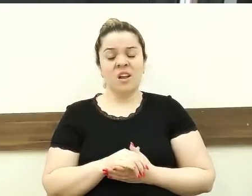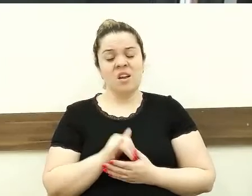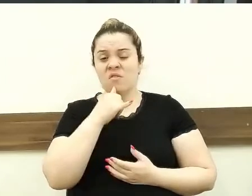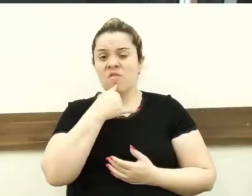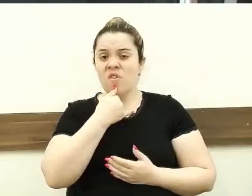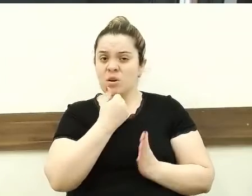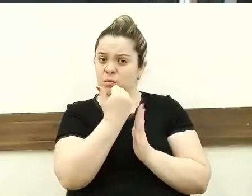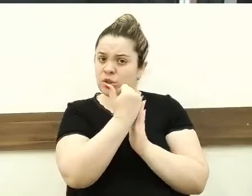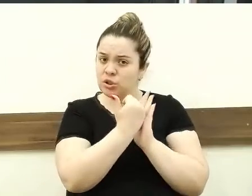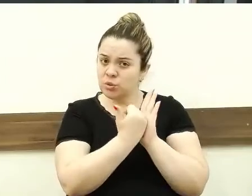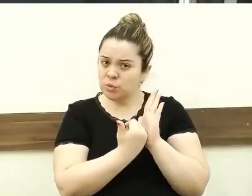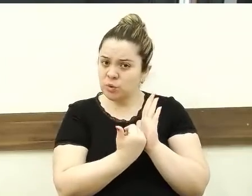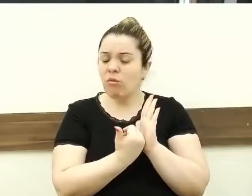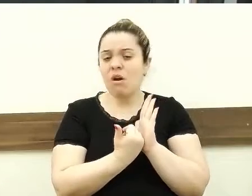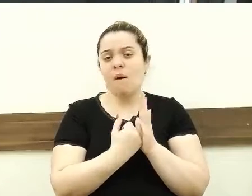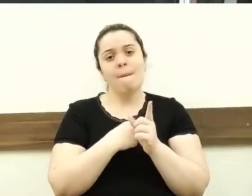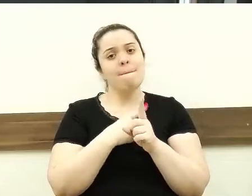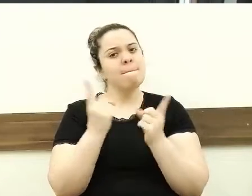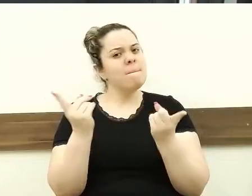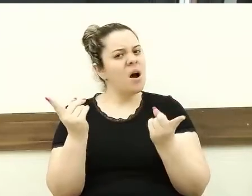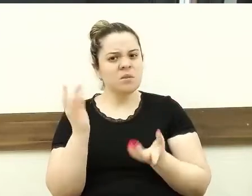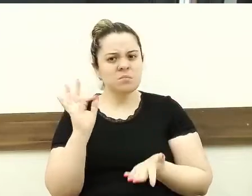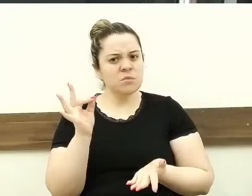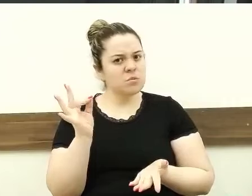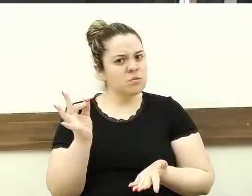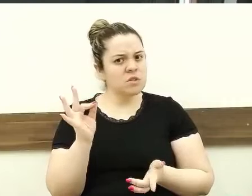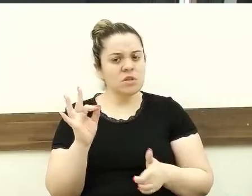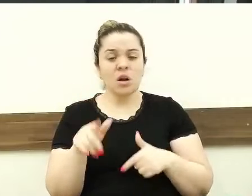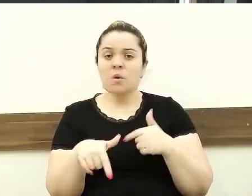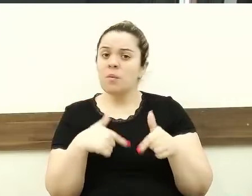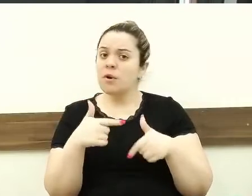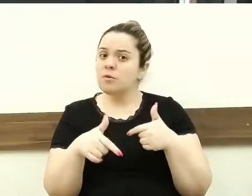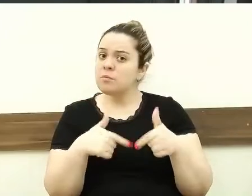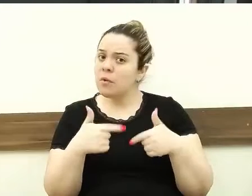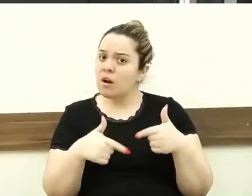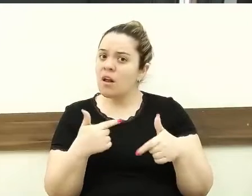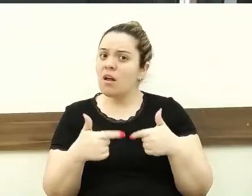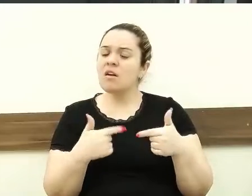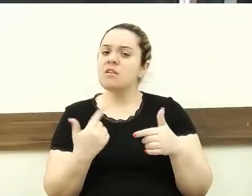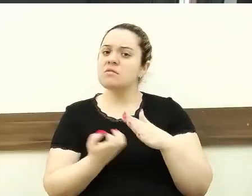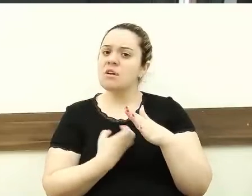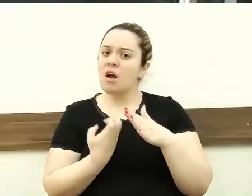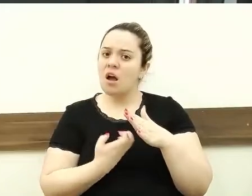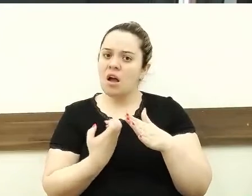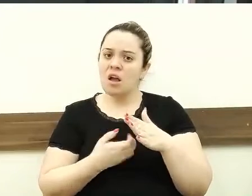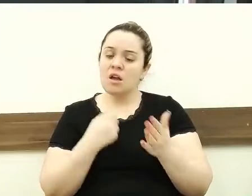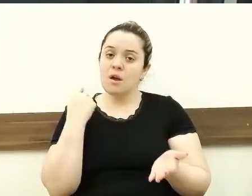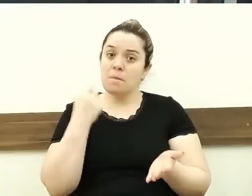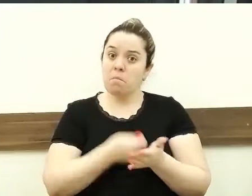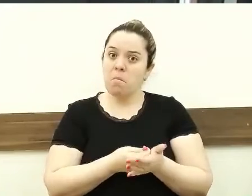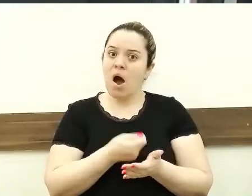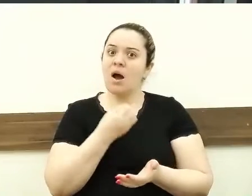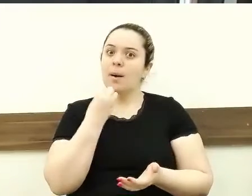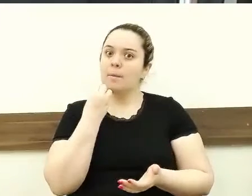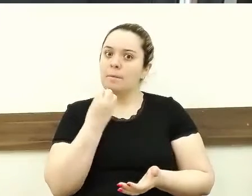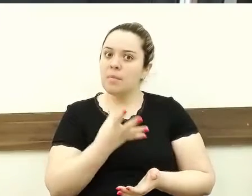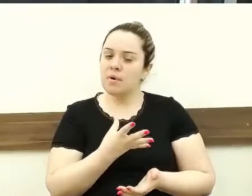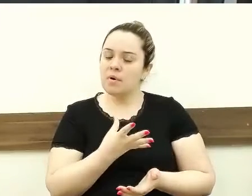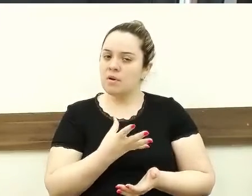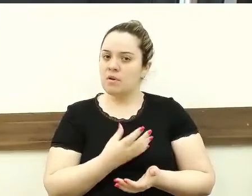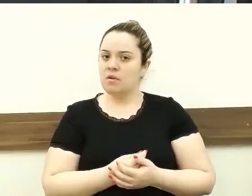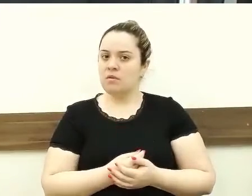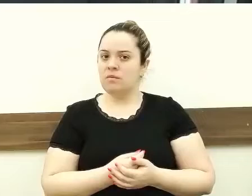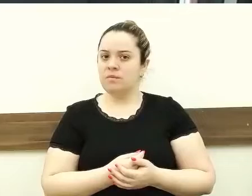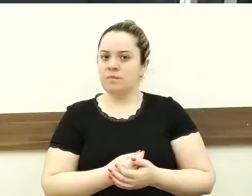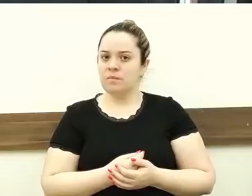retirada do retid, mas mesmo assim, o município de Guaíra é uma empresa que paga muito bem para os servidores comissionados, os cargos